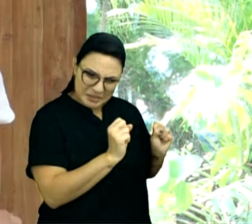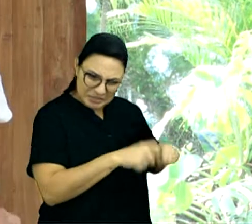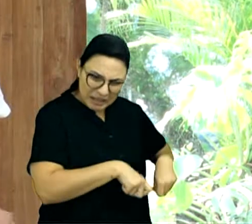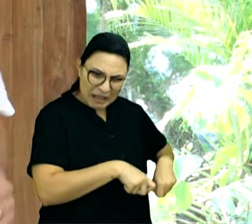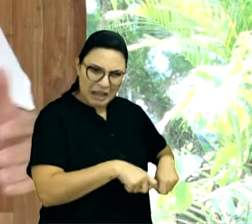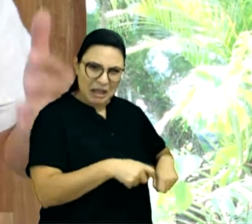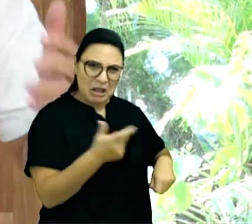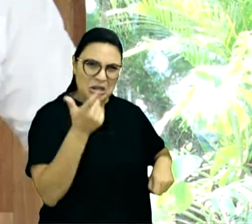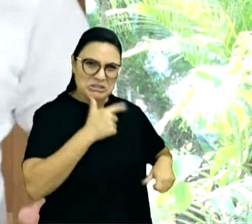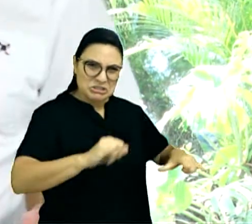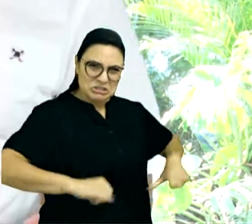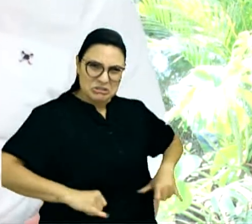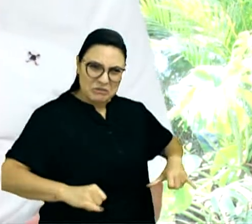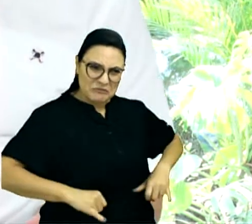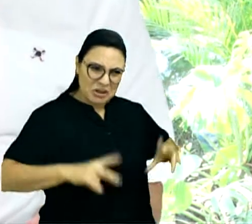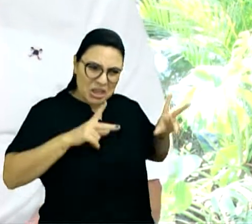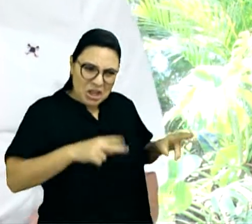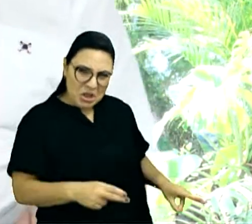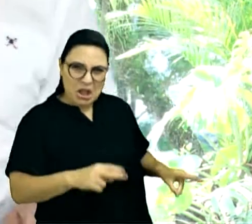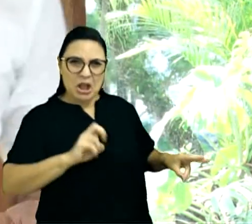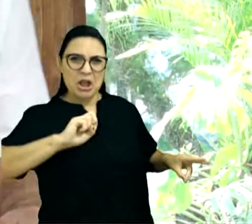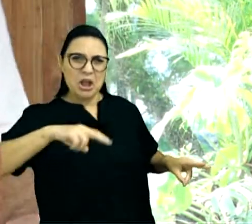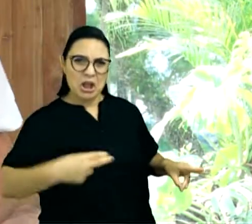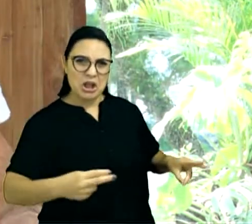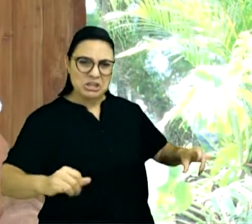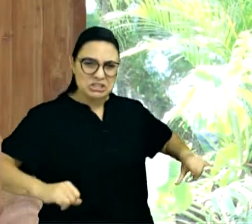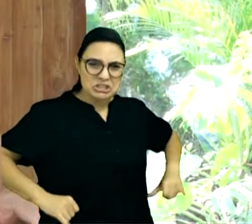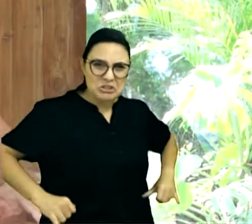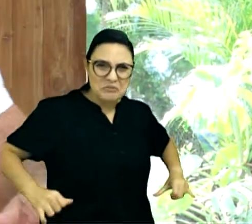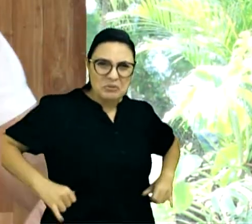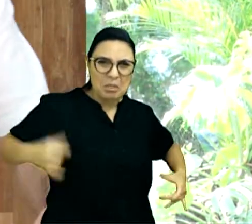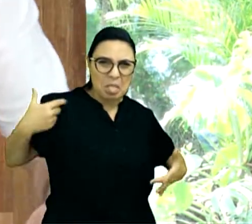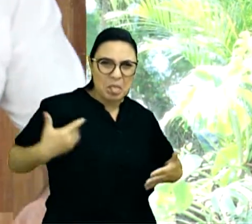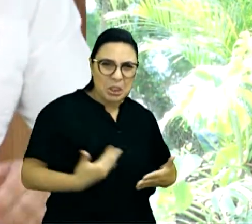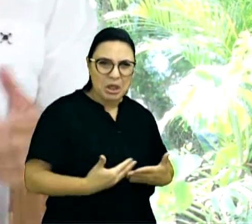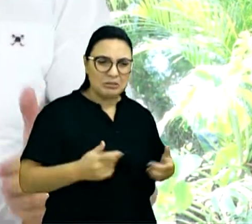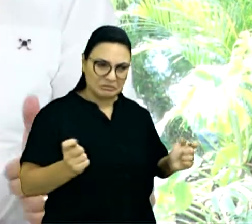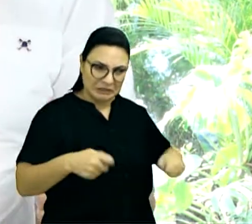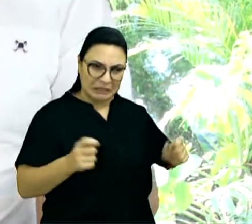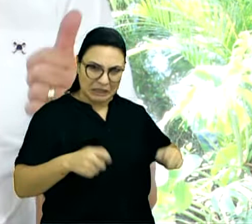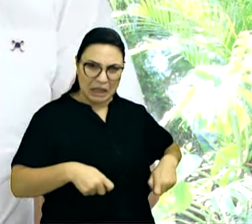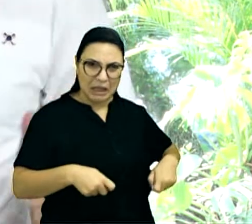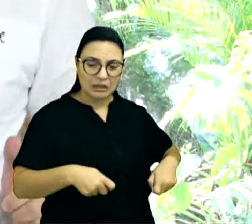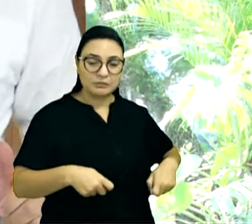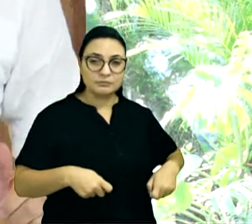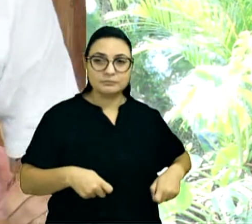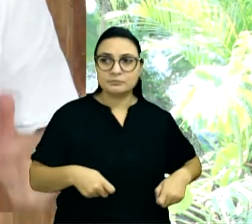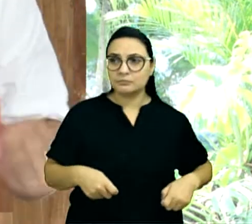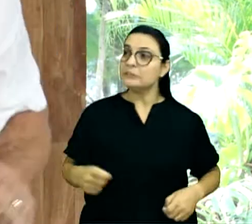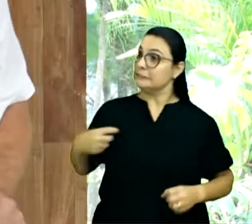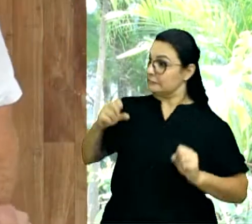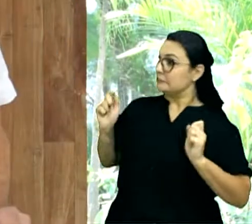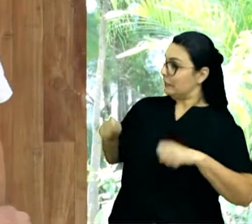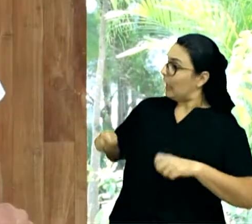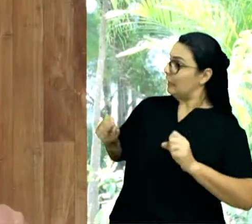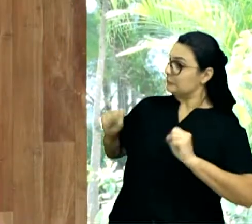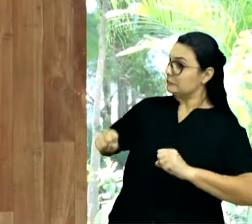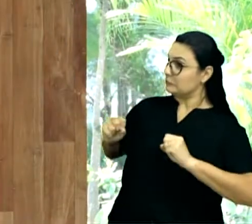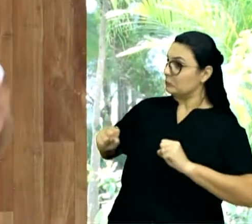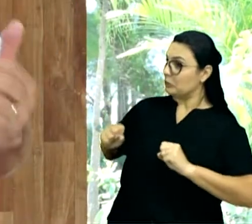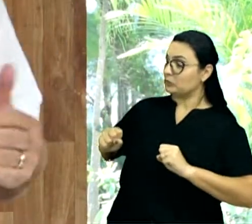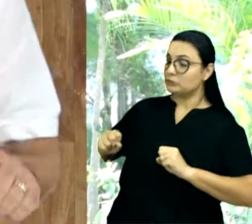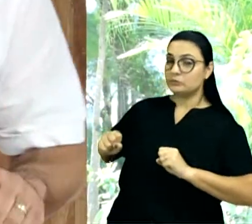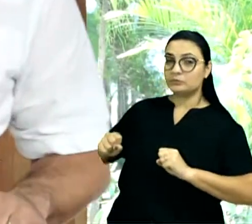que eu bebo ou receber o batismo com que eu sou batizado? Disseram-lhe, podemos. Tornou-lhe Jesus,